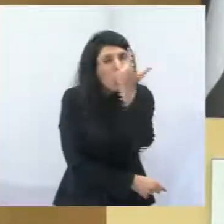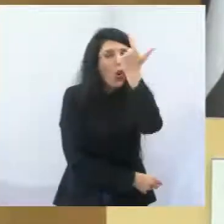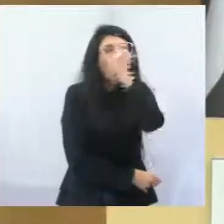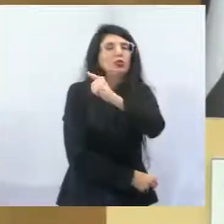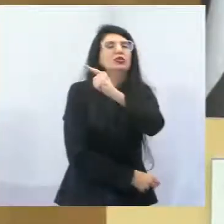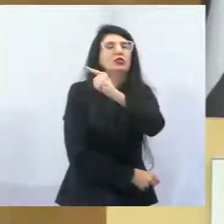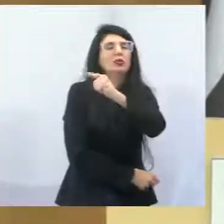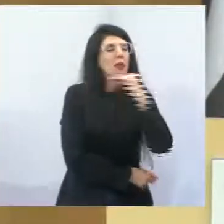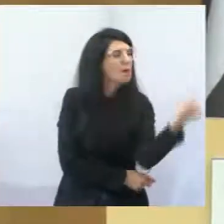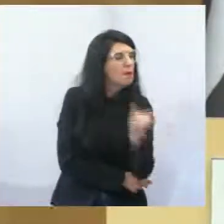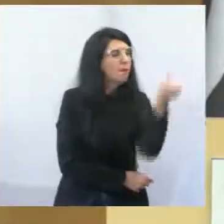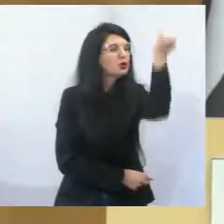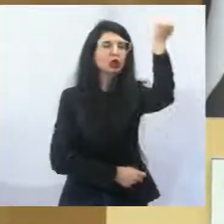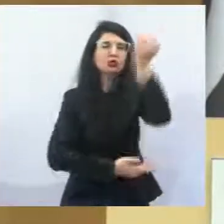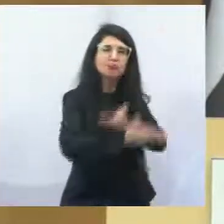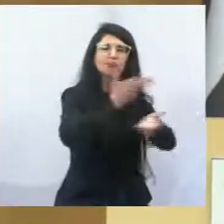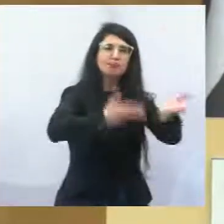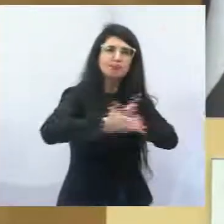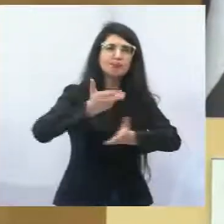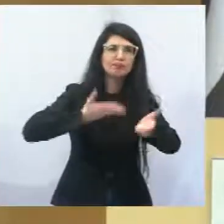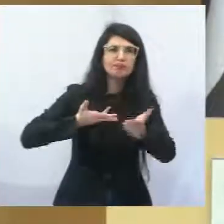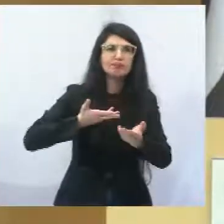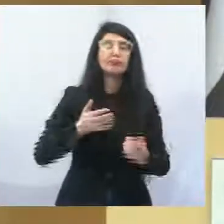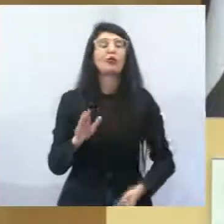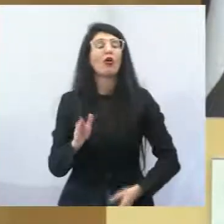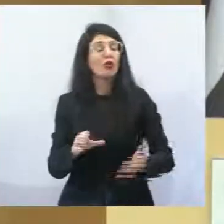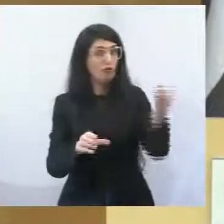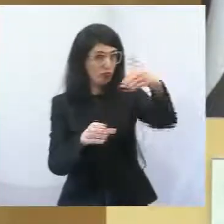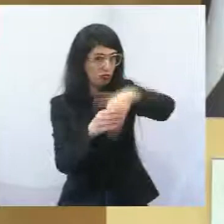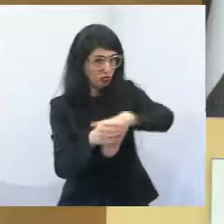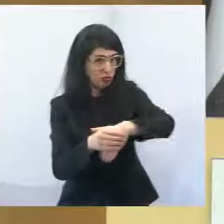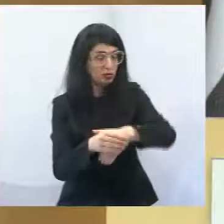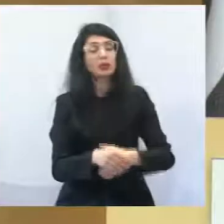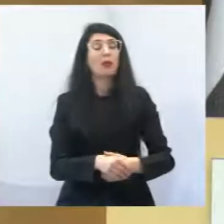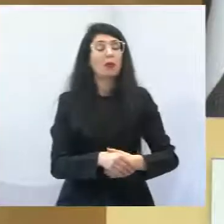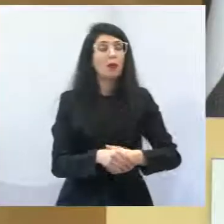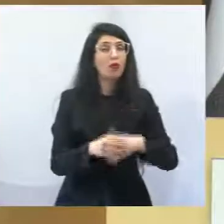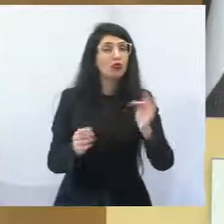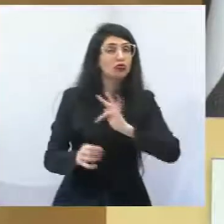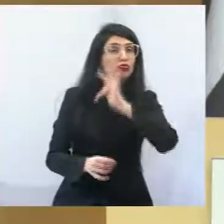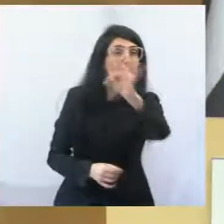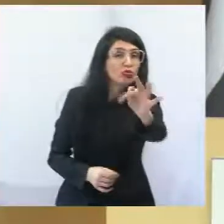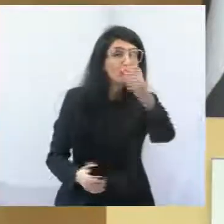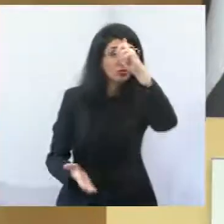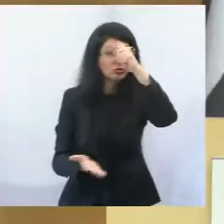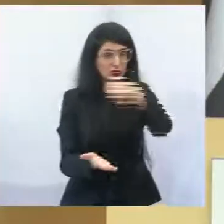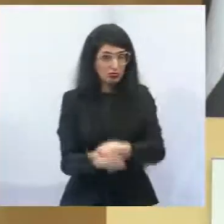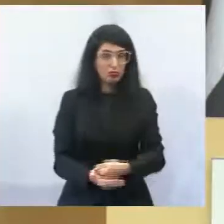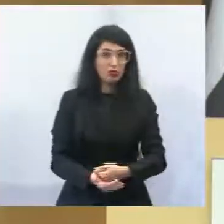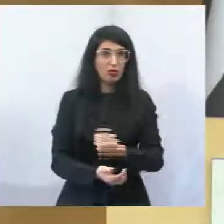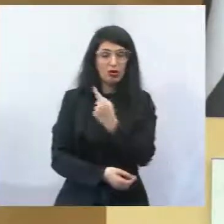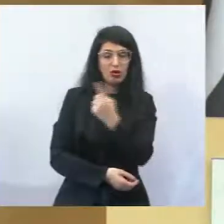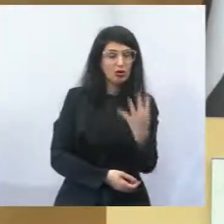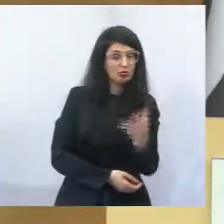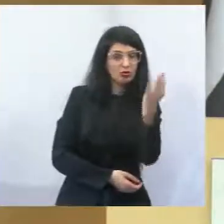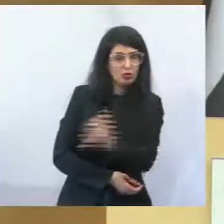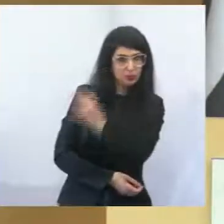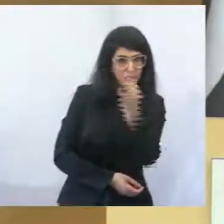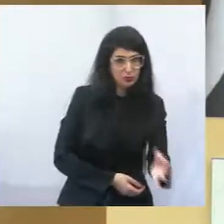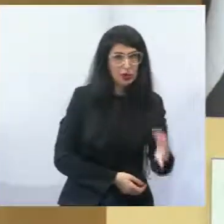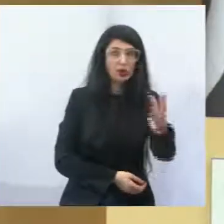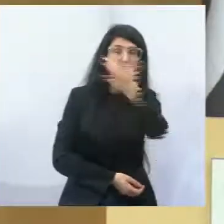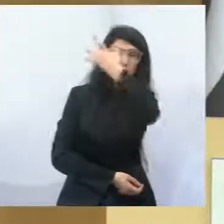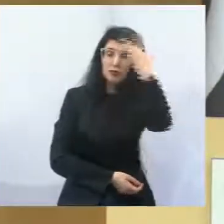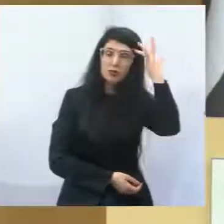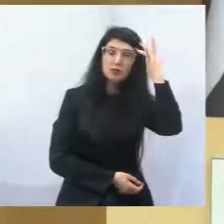questão importante que é adiar a votação do projeto do prefeito que vai instituir uma alíquota de 14% aos servidores.